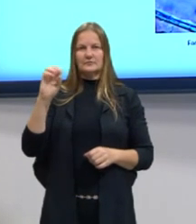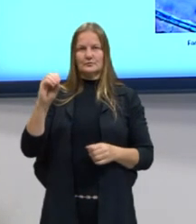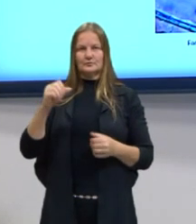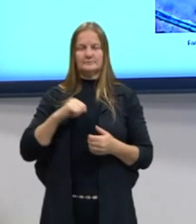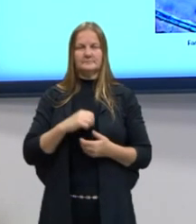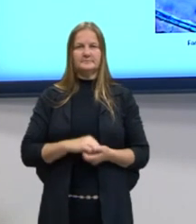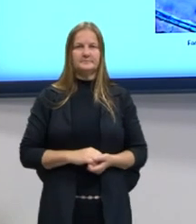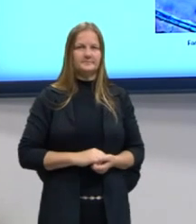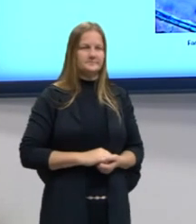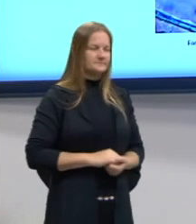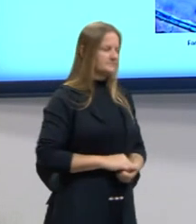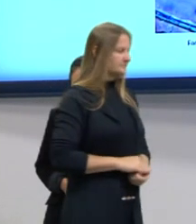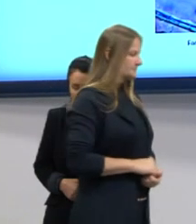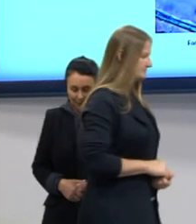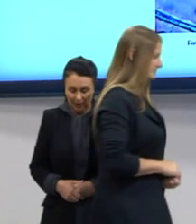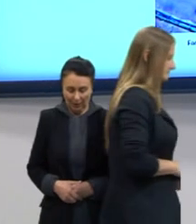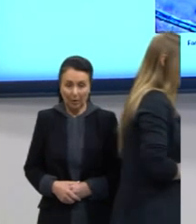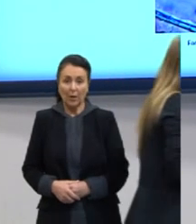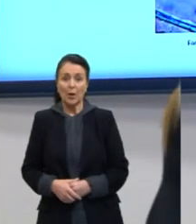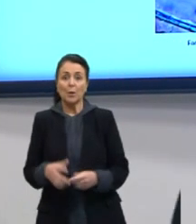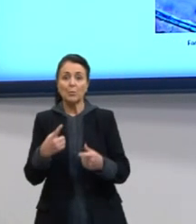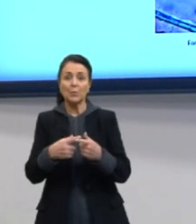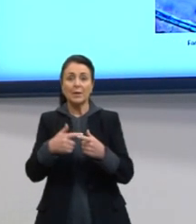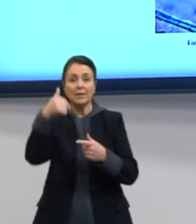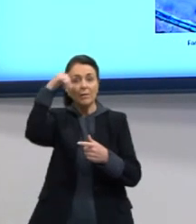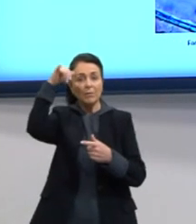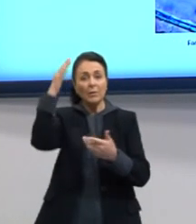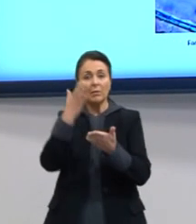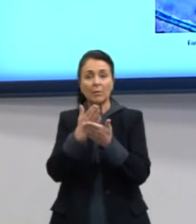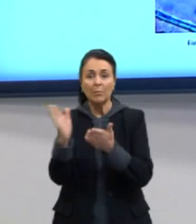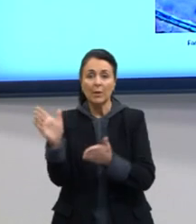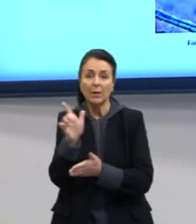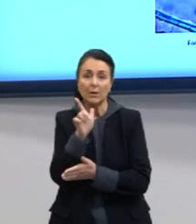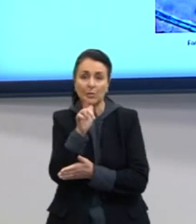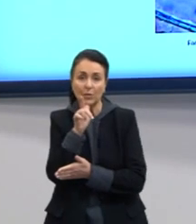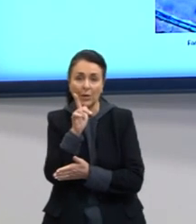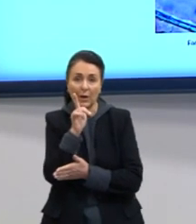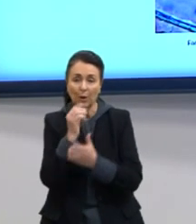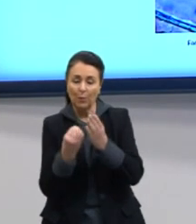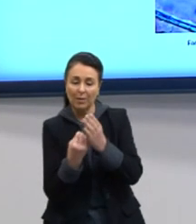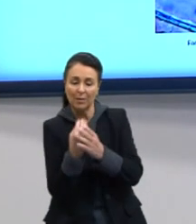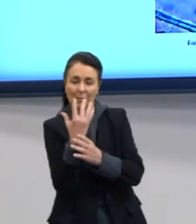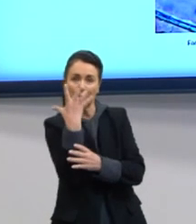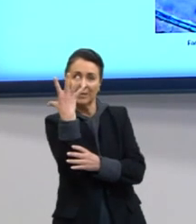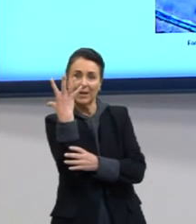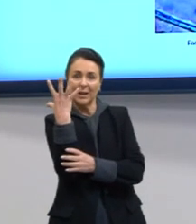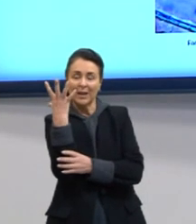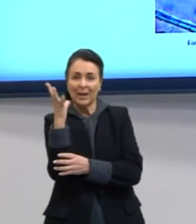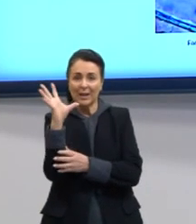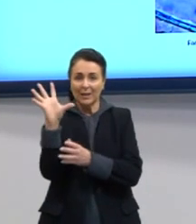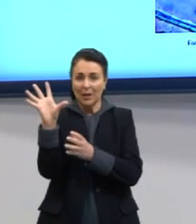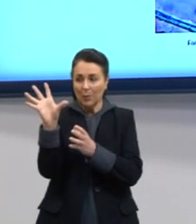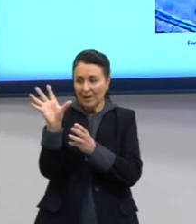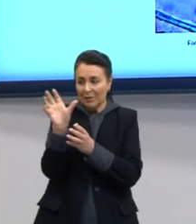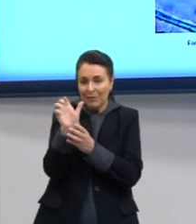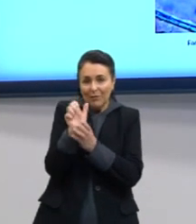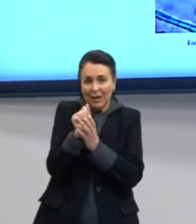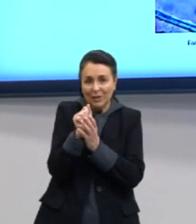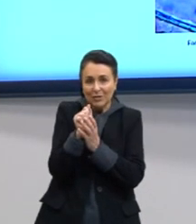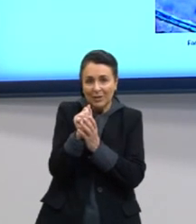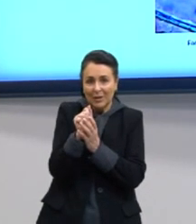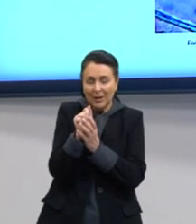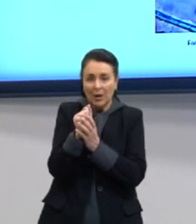Quando está evitando a perda de água, a planta vai evitar a perda de água, ele fecha. Quando está muito calor e tal,